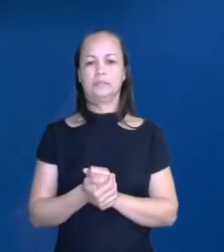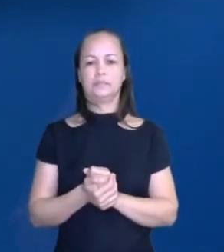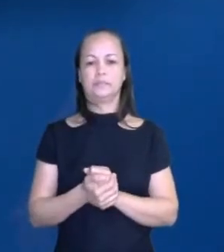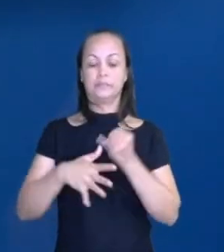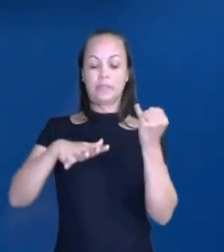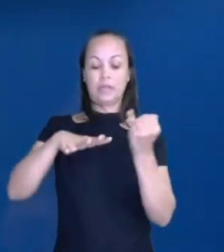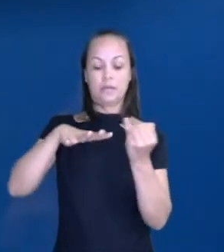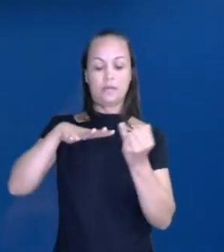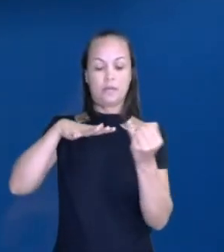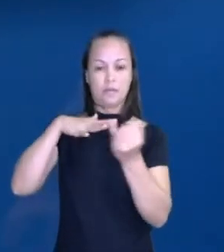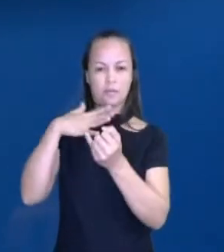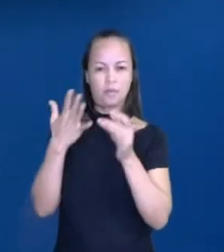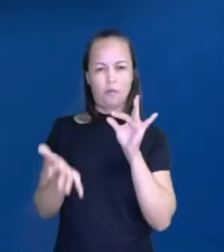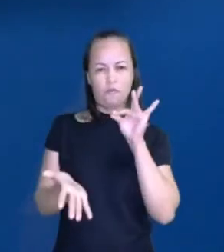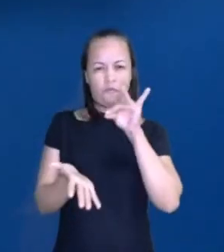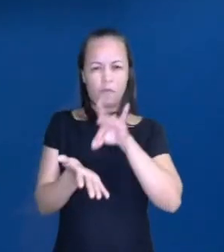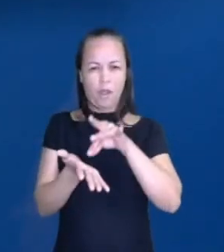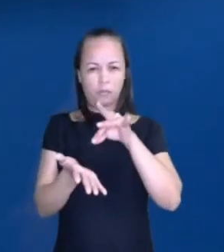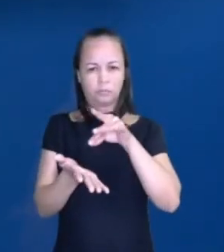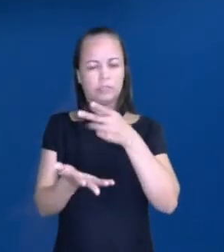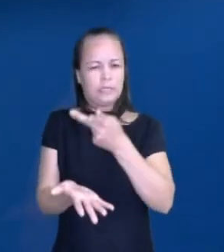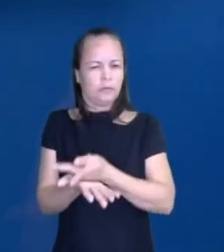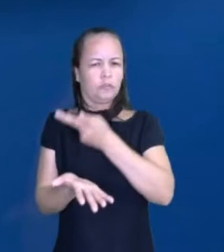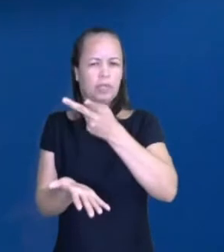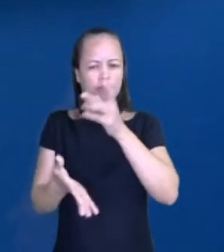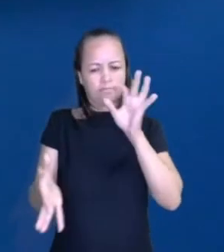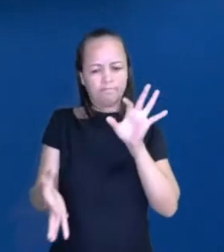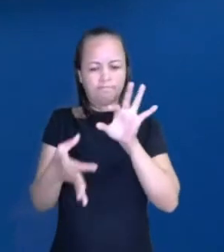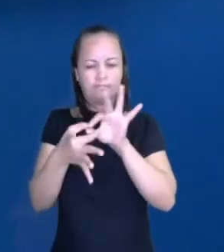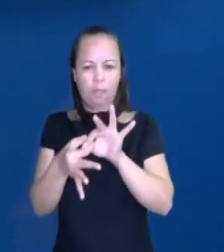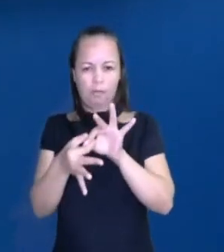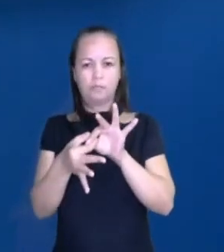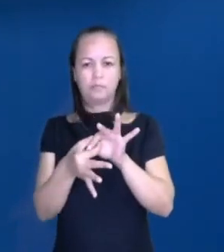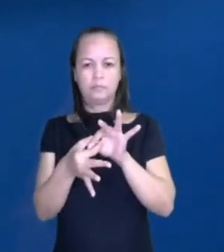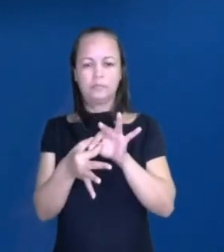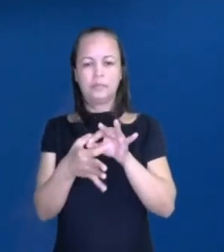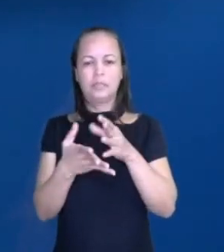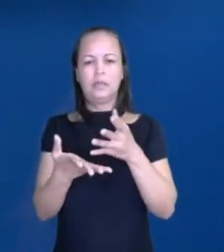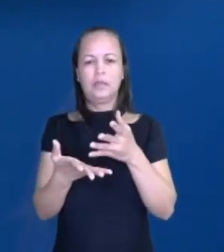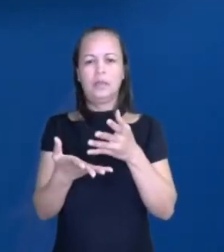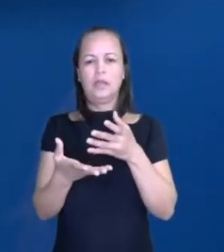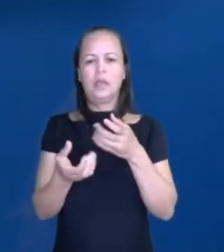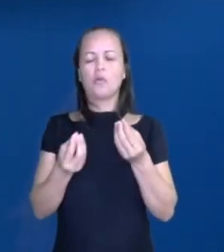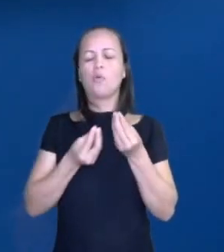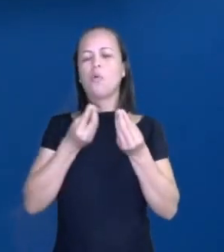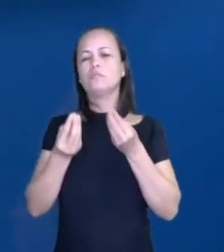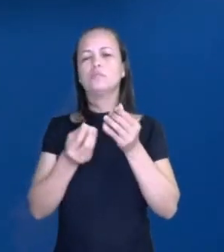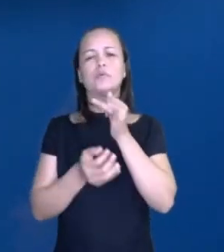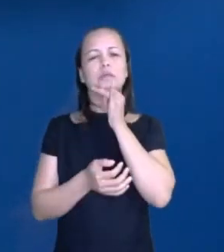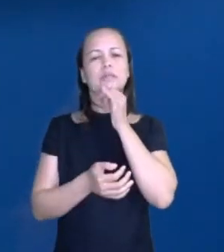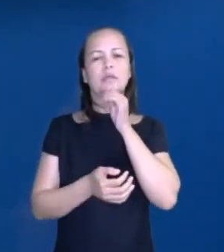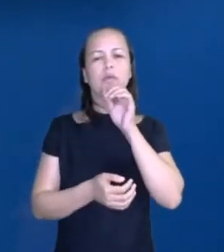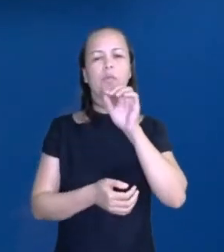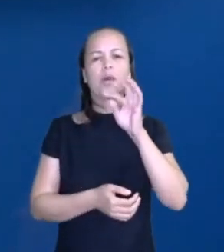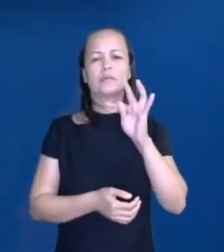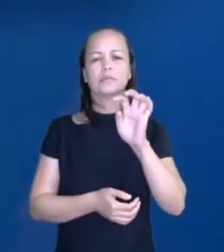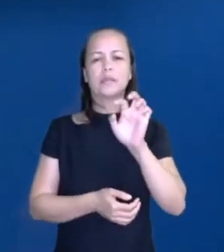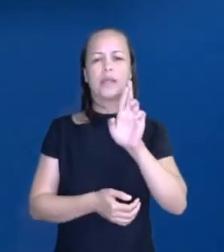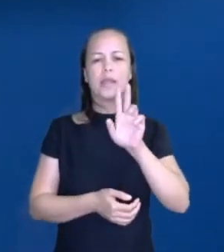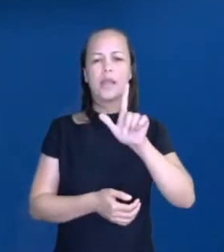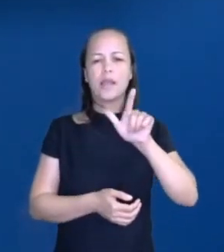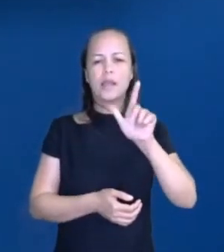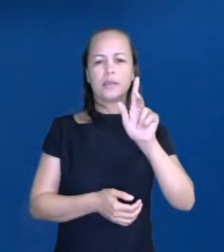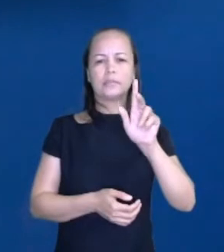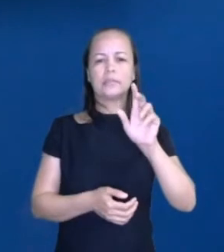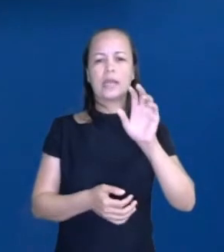Enredo é o fato que acontece e que está ligado entre si. É como se fosse uma teia. Um fato liga o